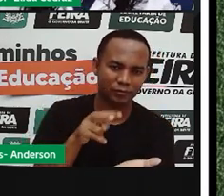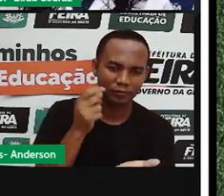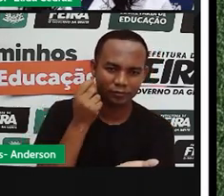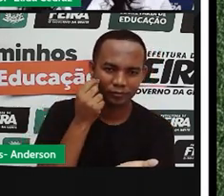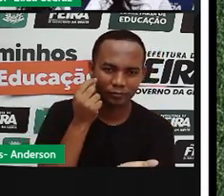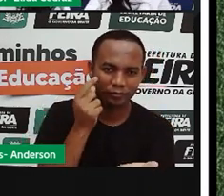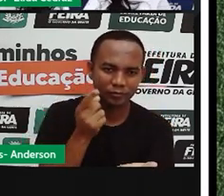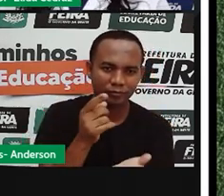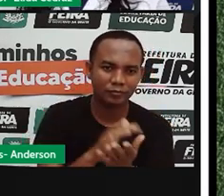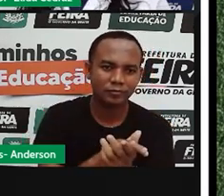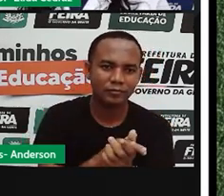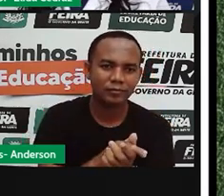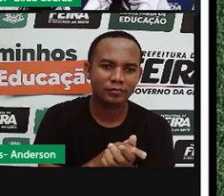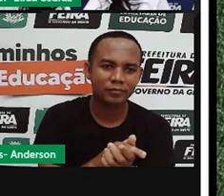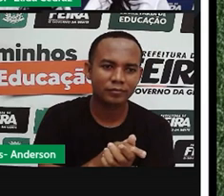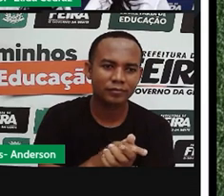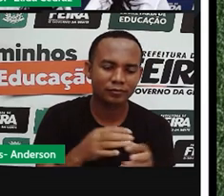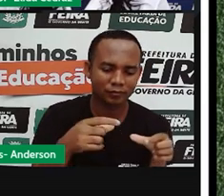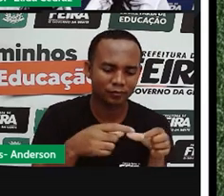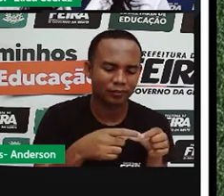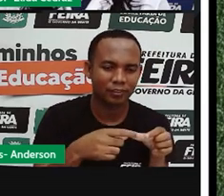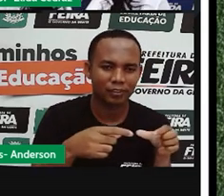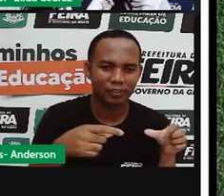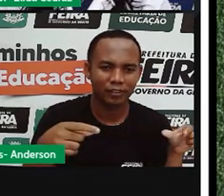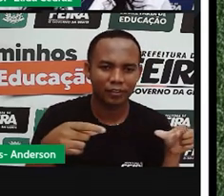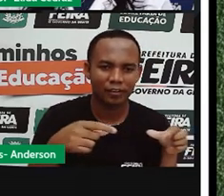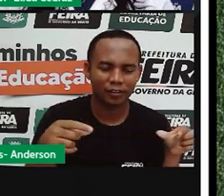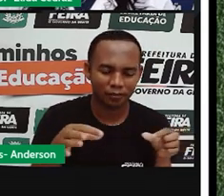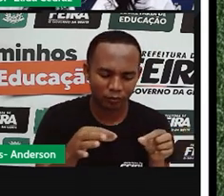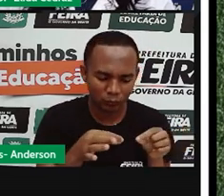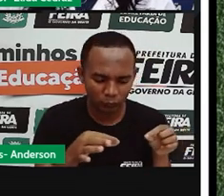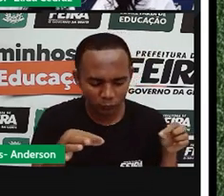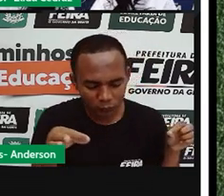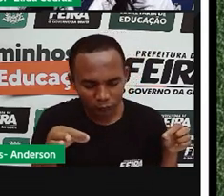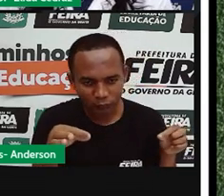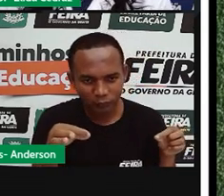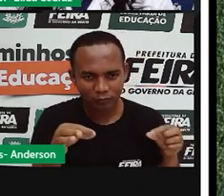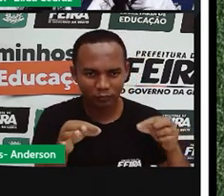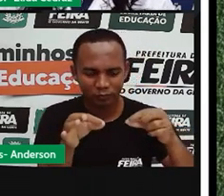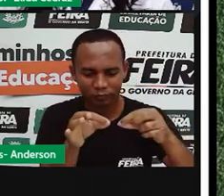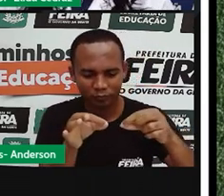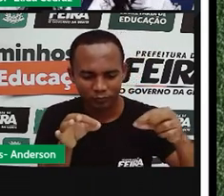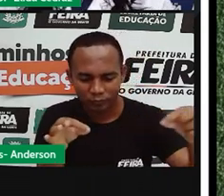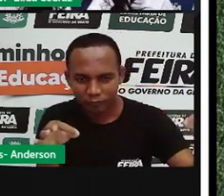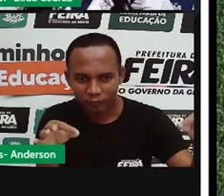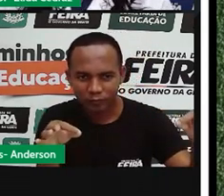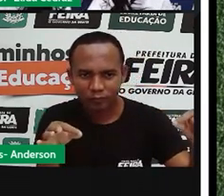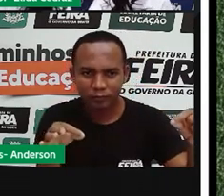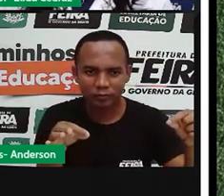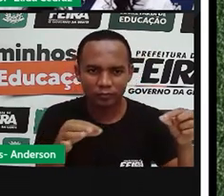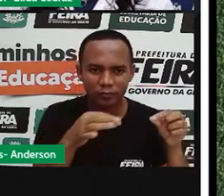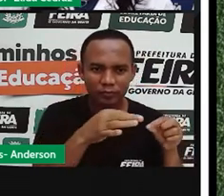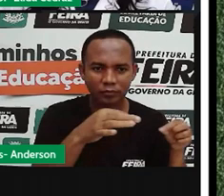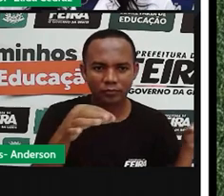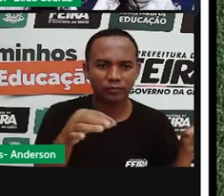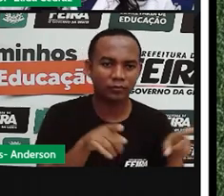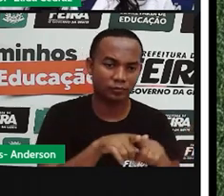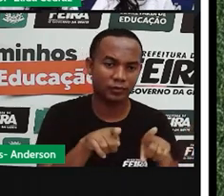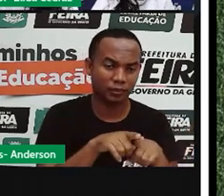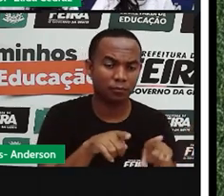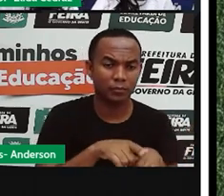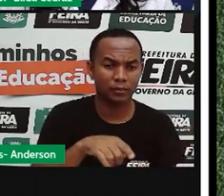instrumentos convencionais e os instrumentos não